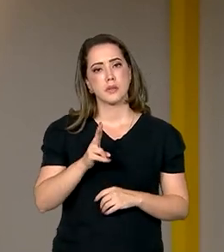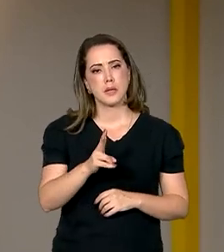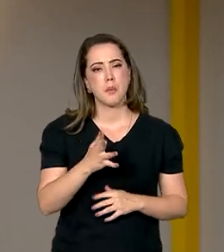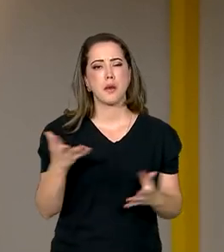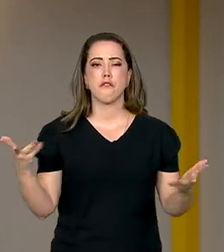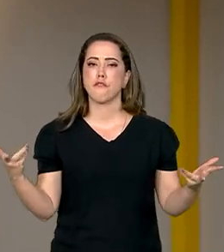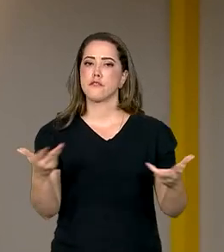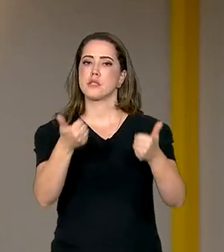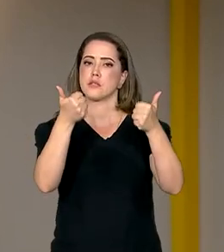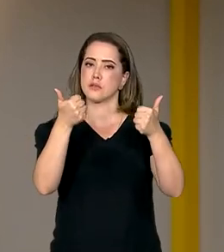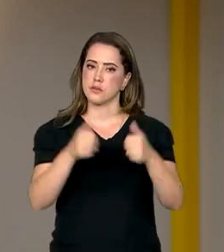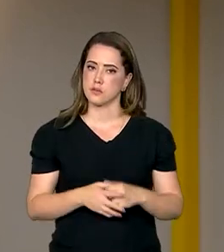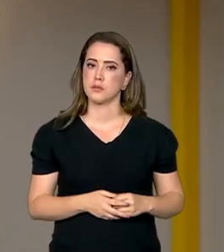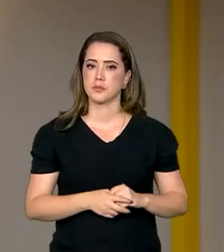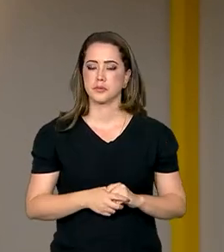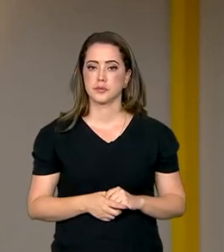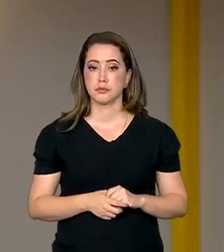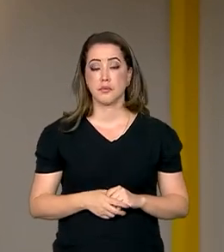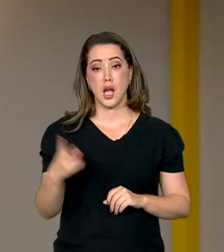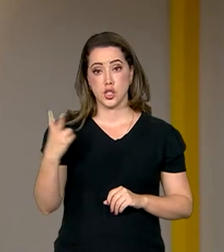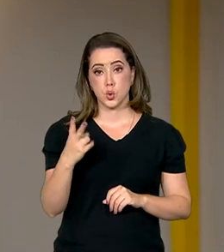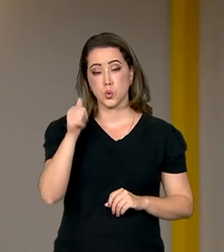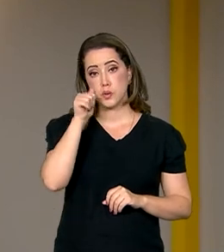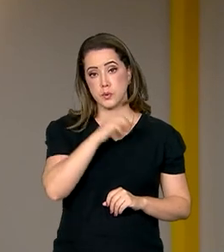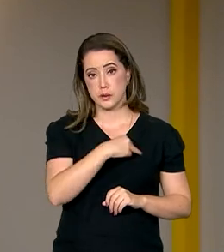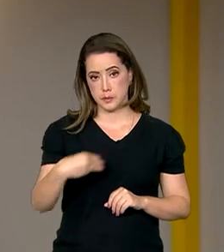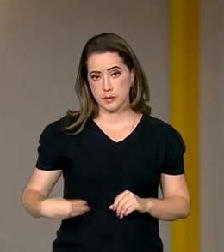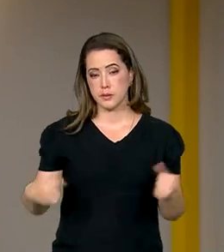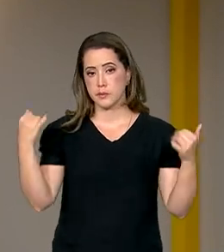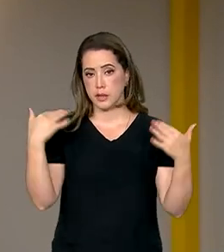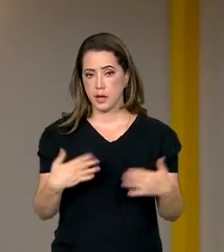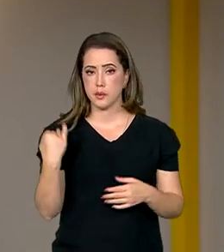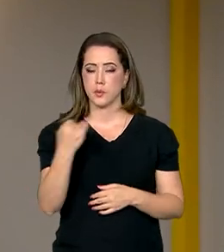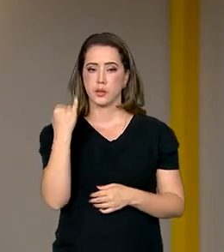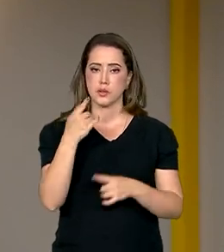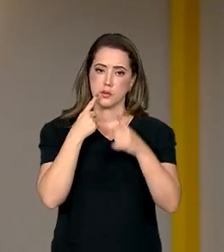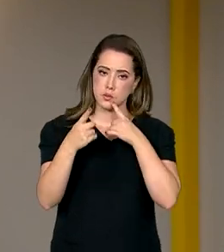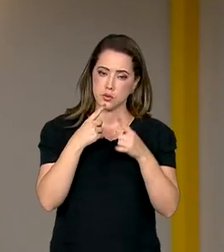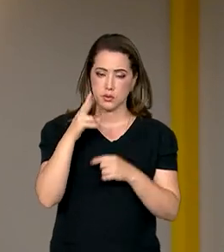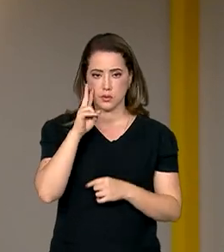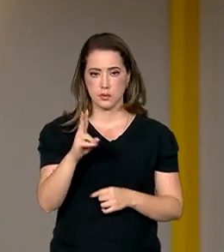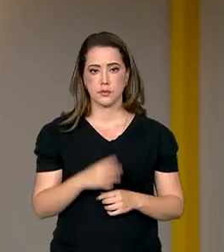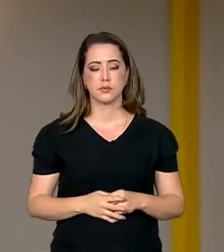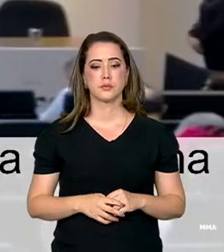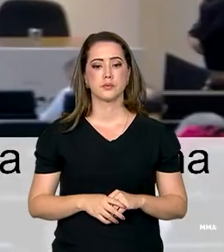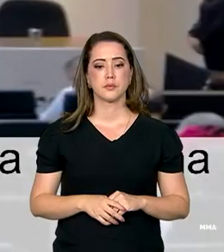vez mais eficaz e eficiente. As ministras falaram sobre a importância dessa discussão. Acompanhe.